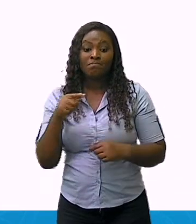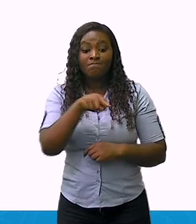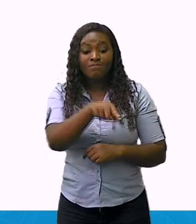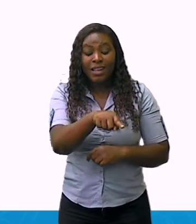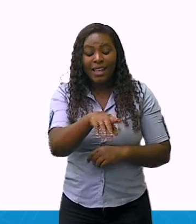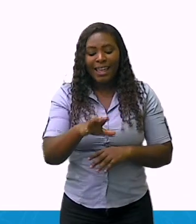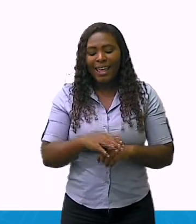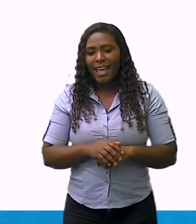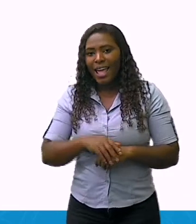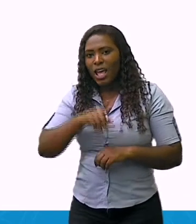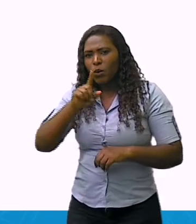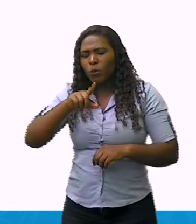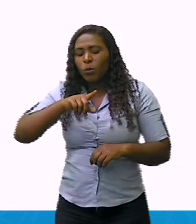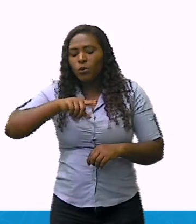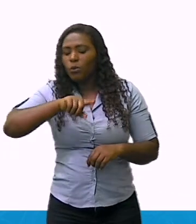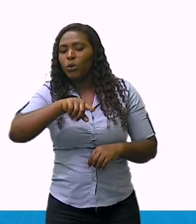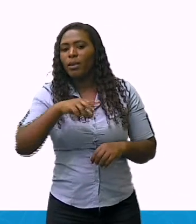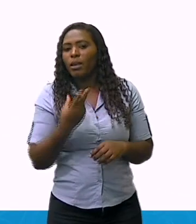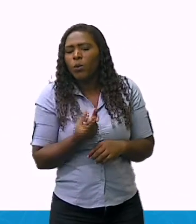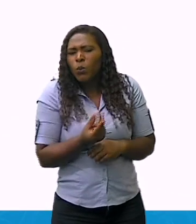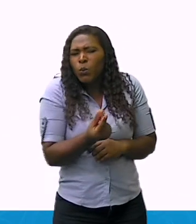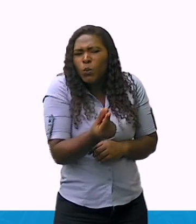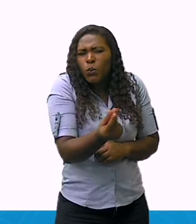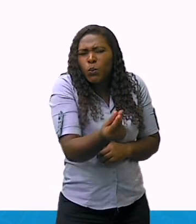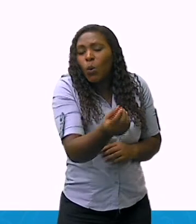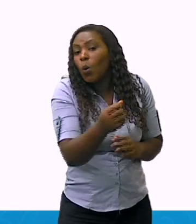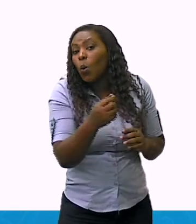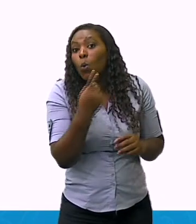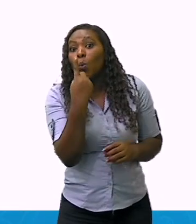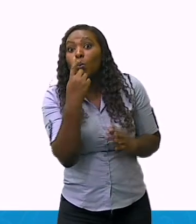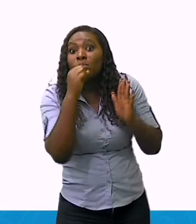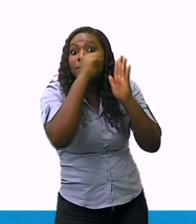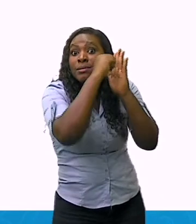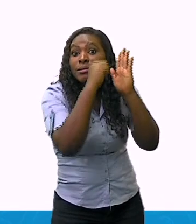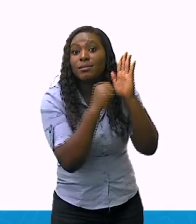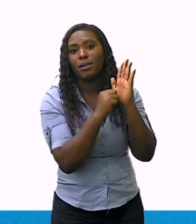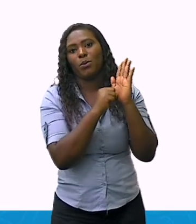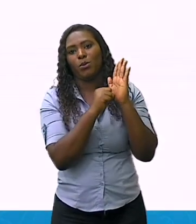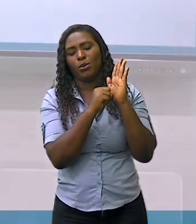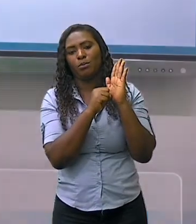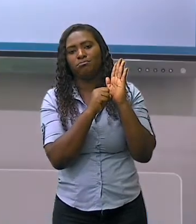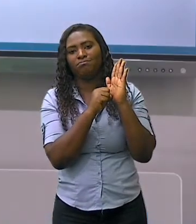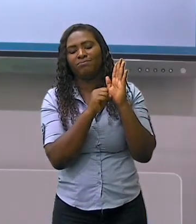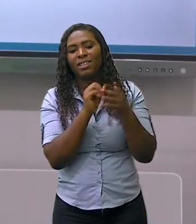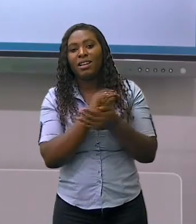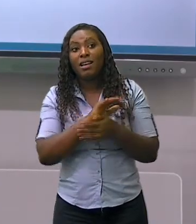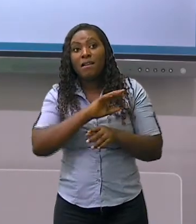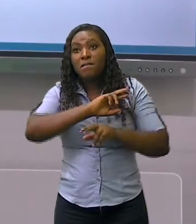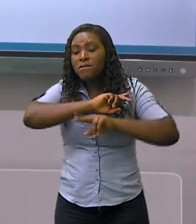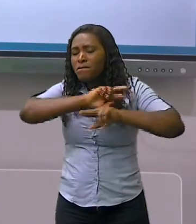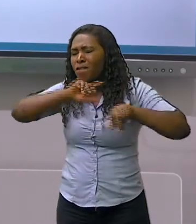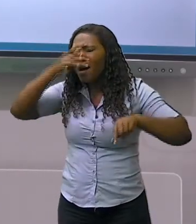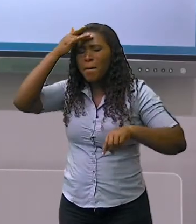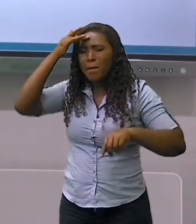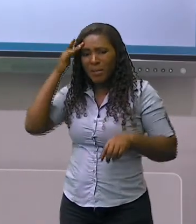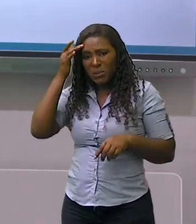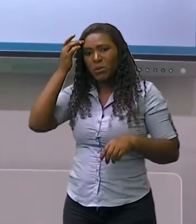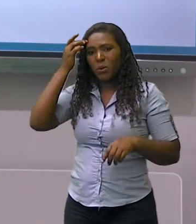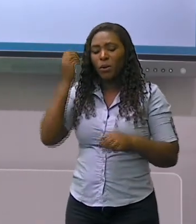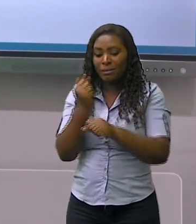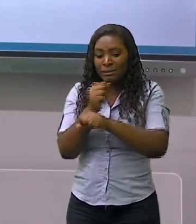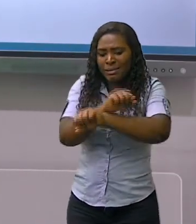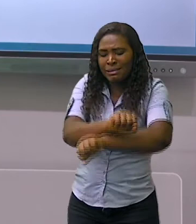por mais de um século e abrigam inúmeras pessoas que fugiam da situação de